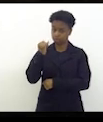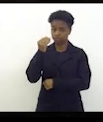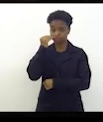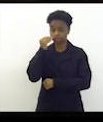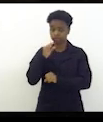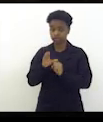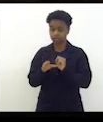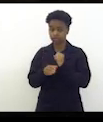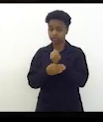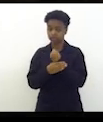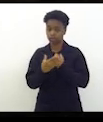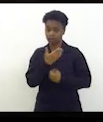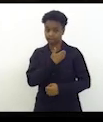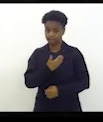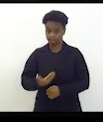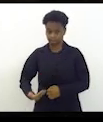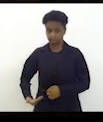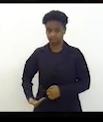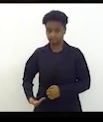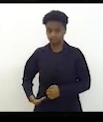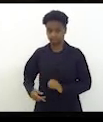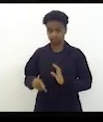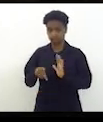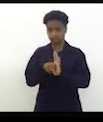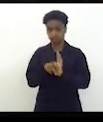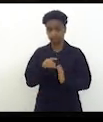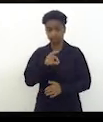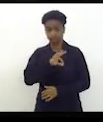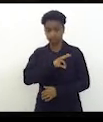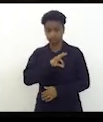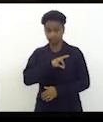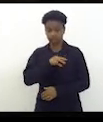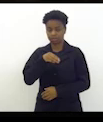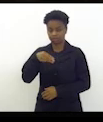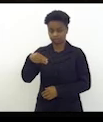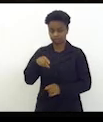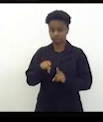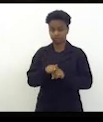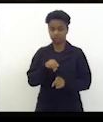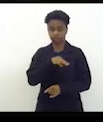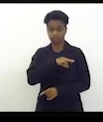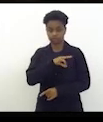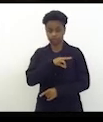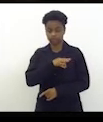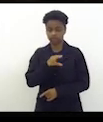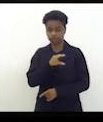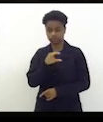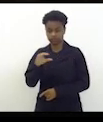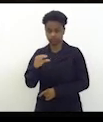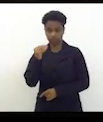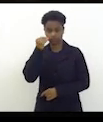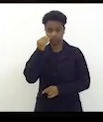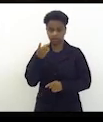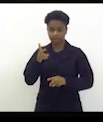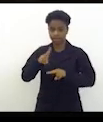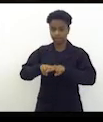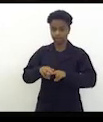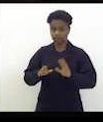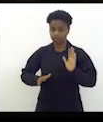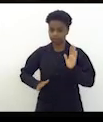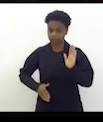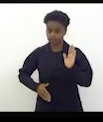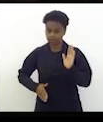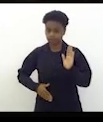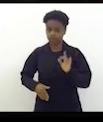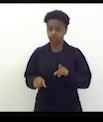pública feito pela polícia militar e polícia civil para prender bandido para